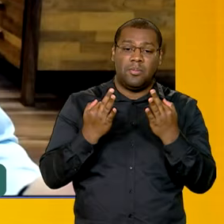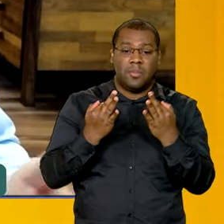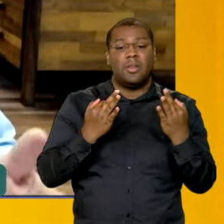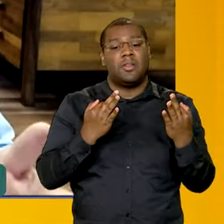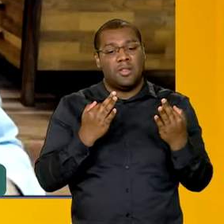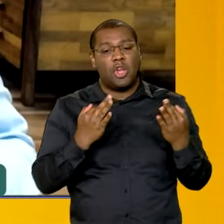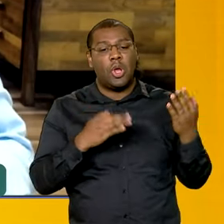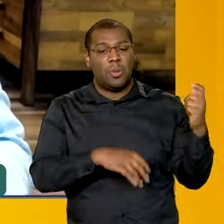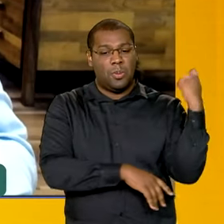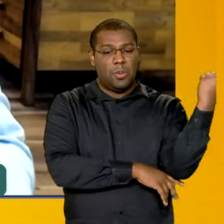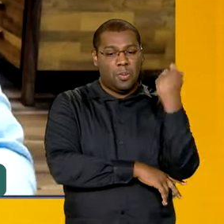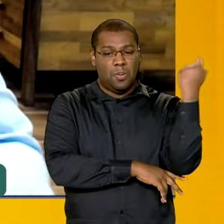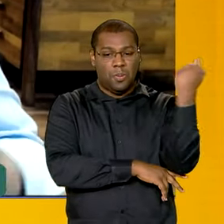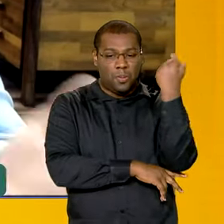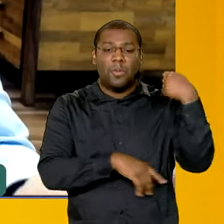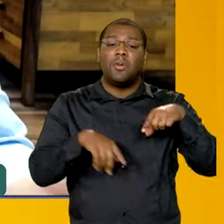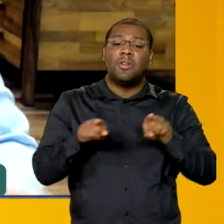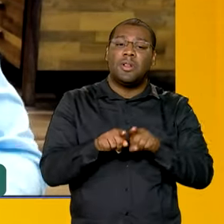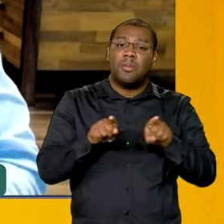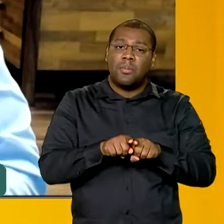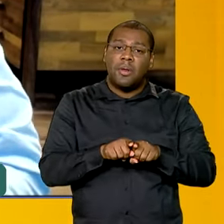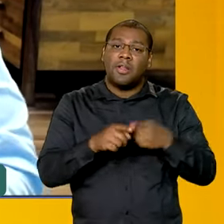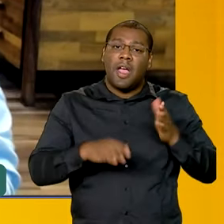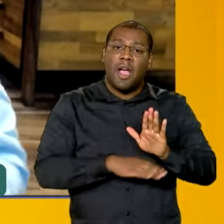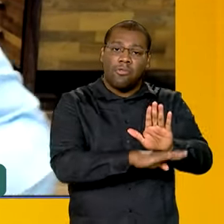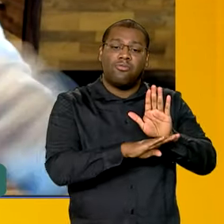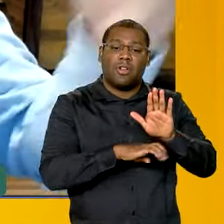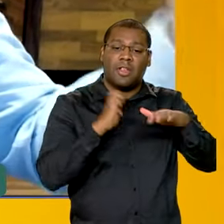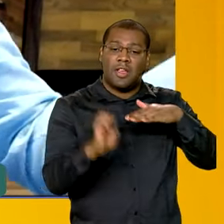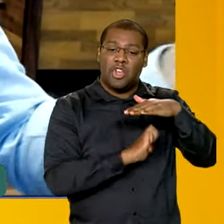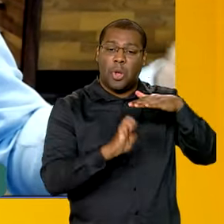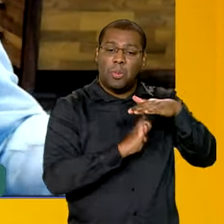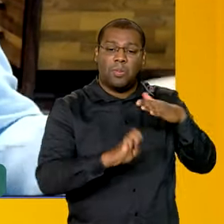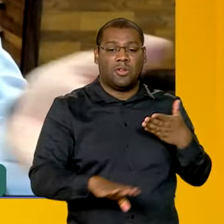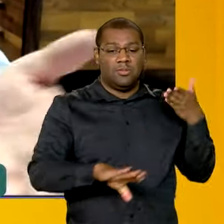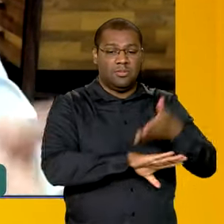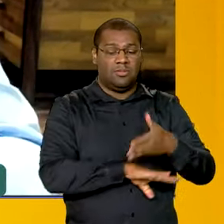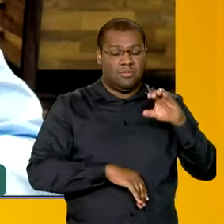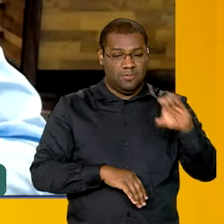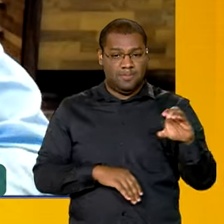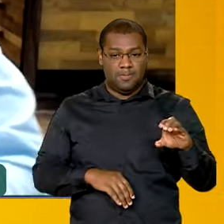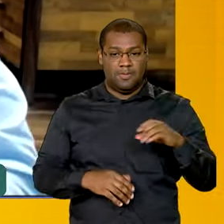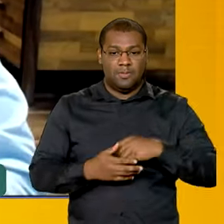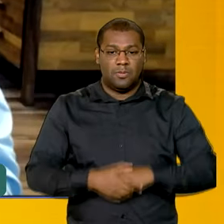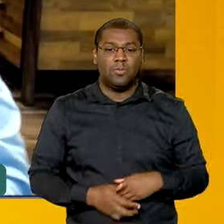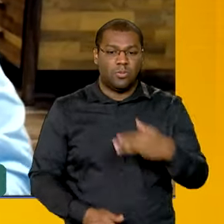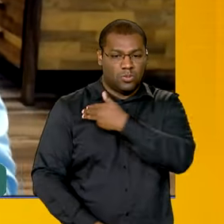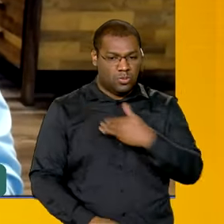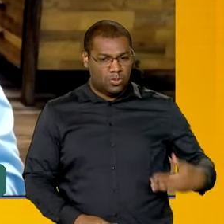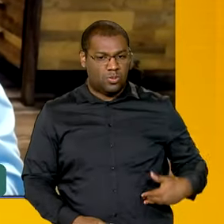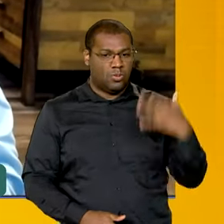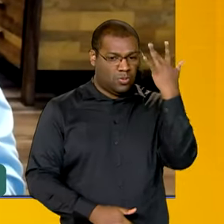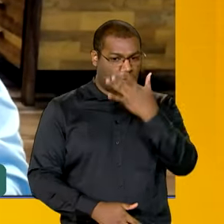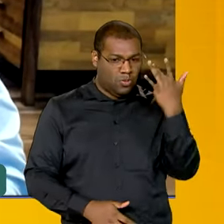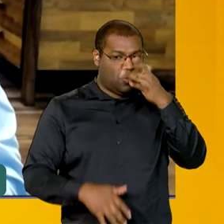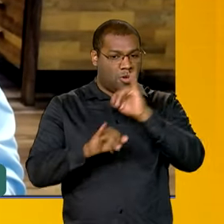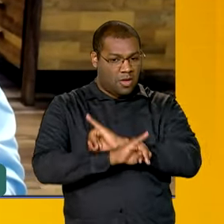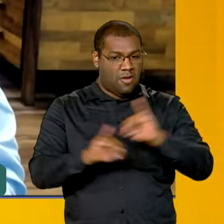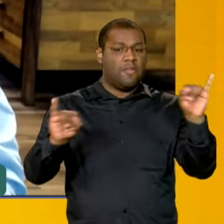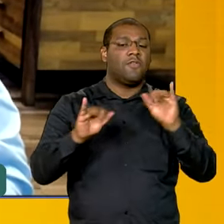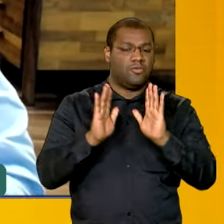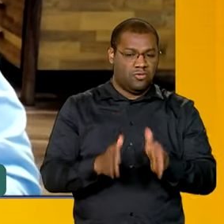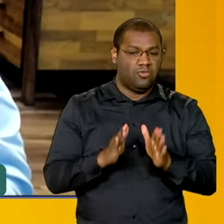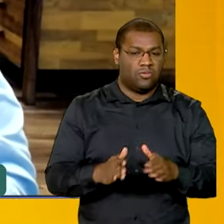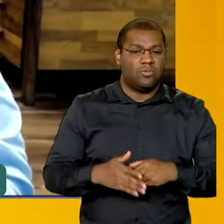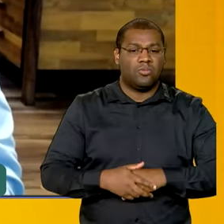financiamento de crédito para as empresas, que o Haddad já anunciou que ele vai concretizar também no anúncio de